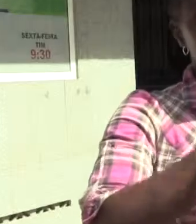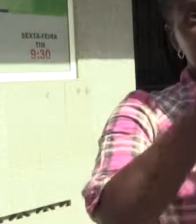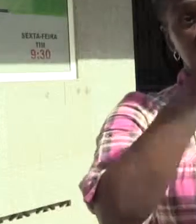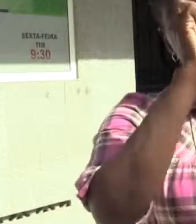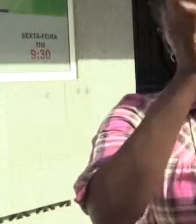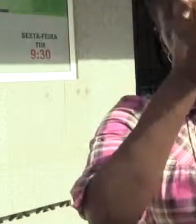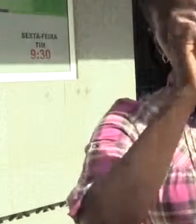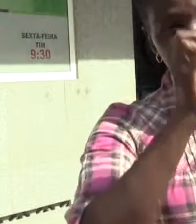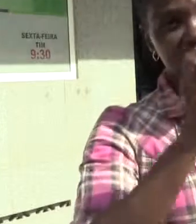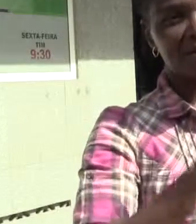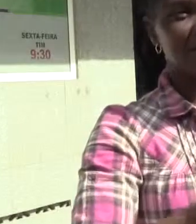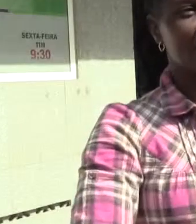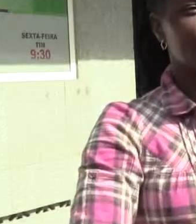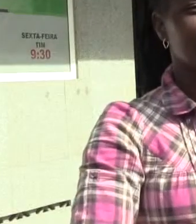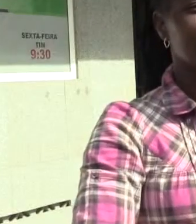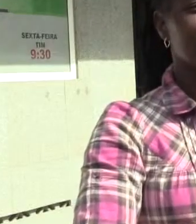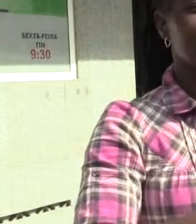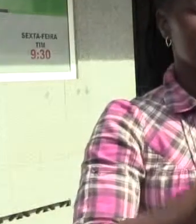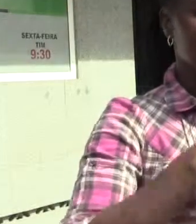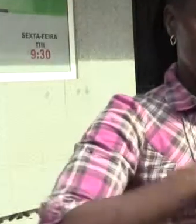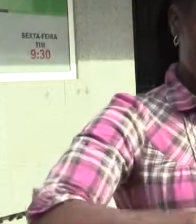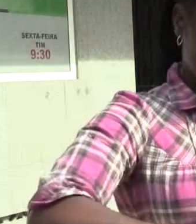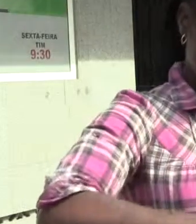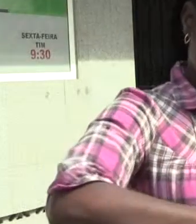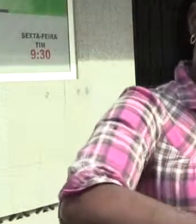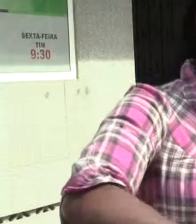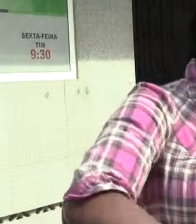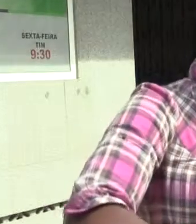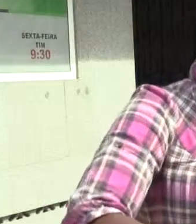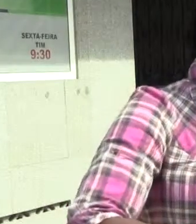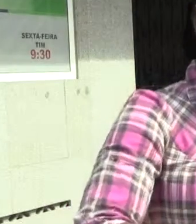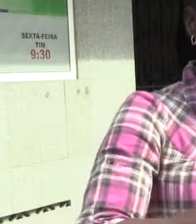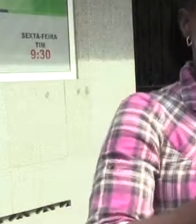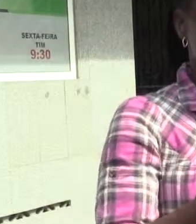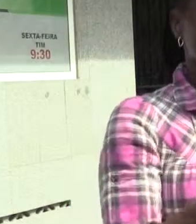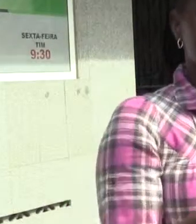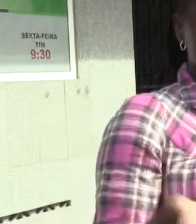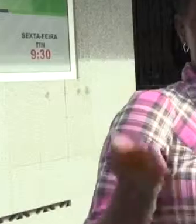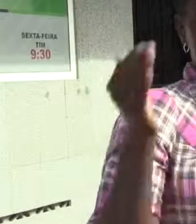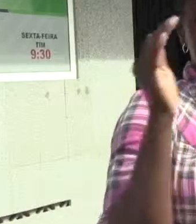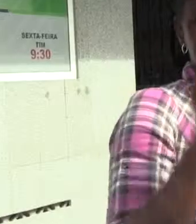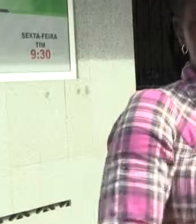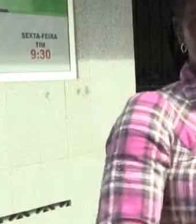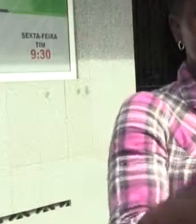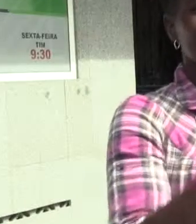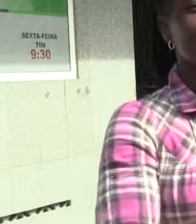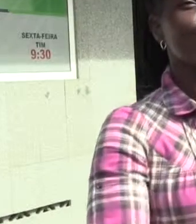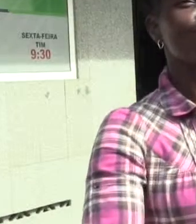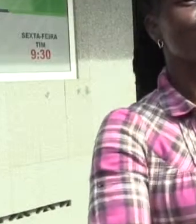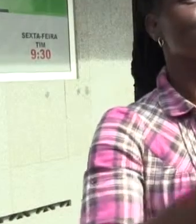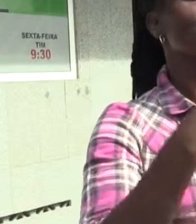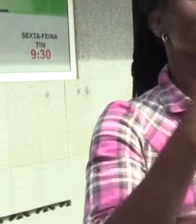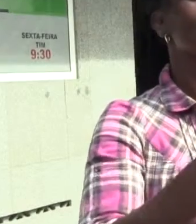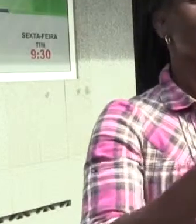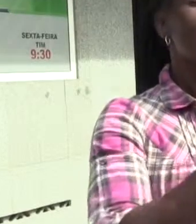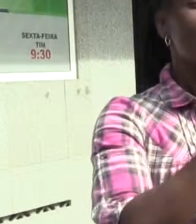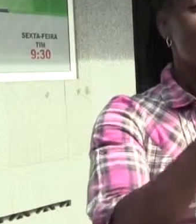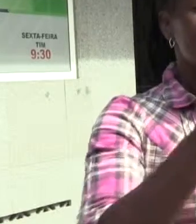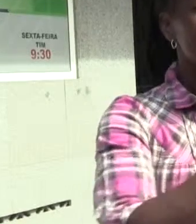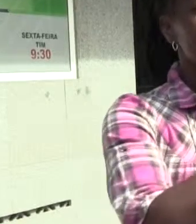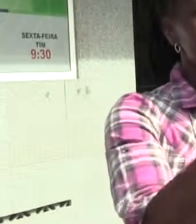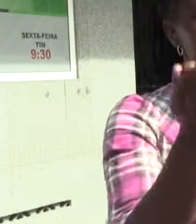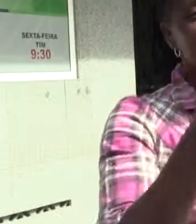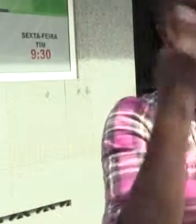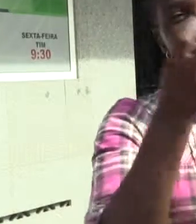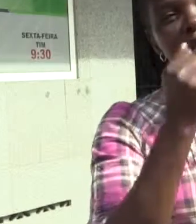canalização, construção civil, Mas, para ter emprego, tem